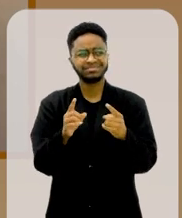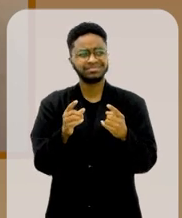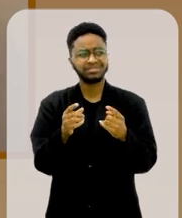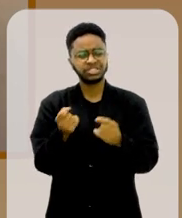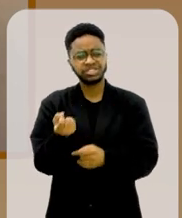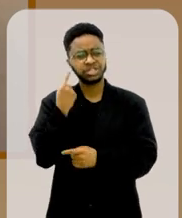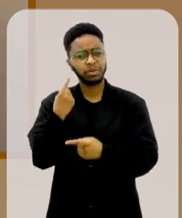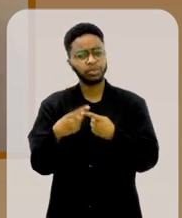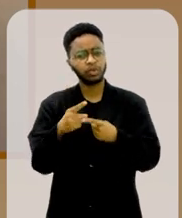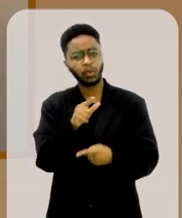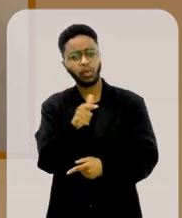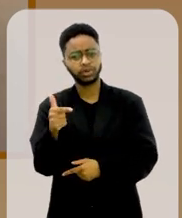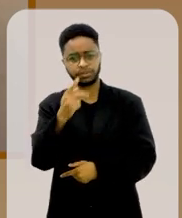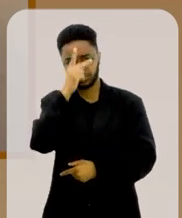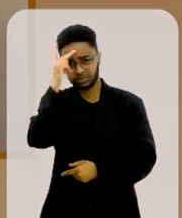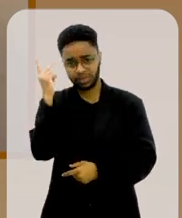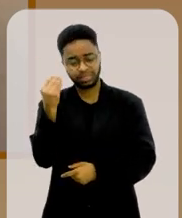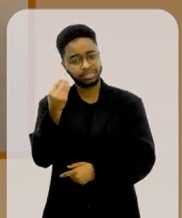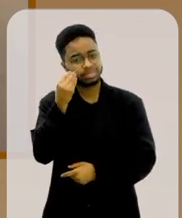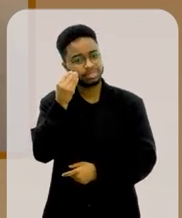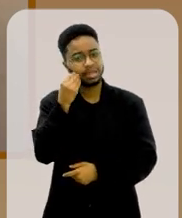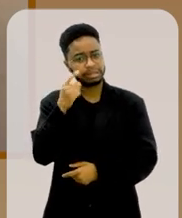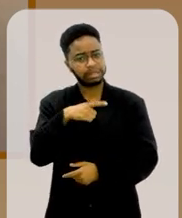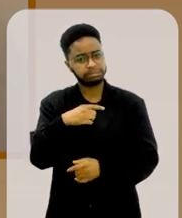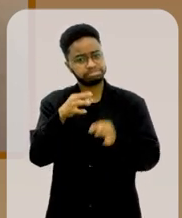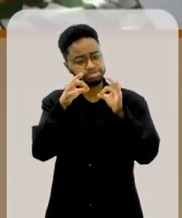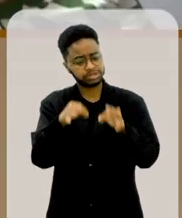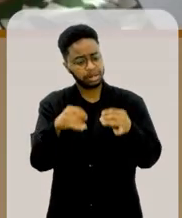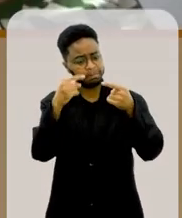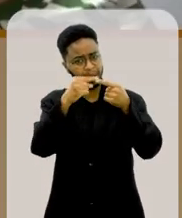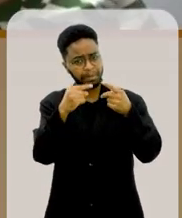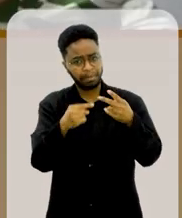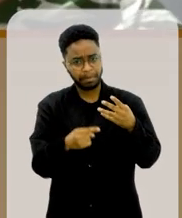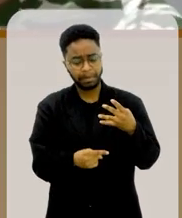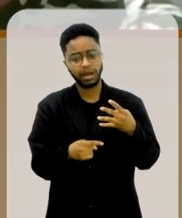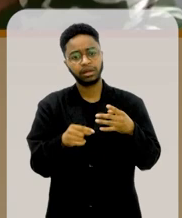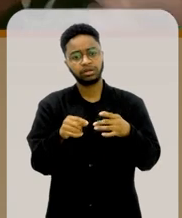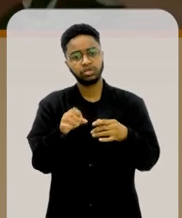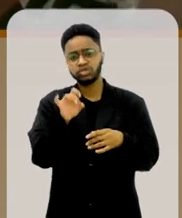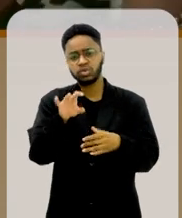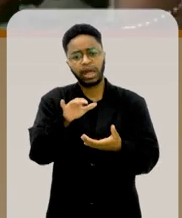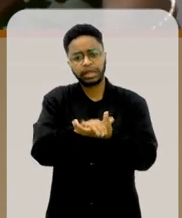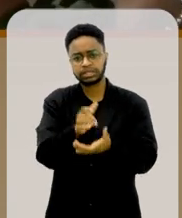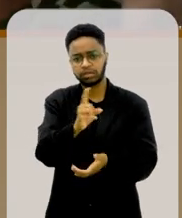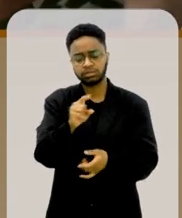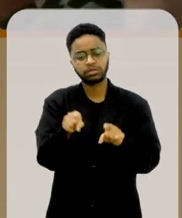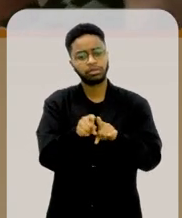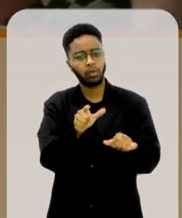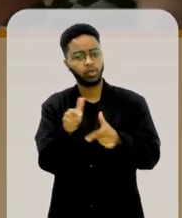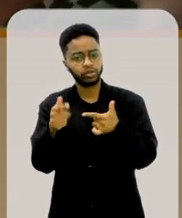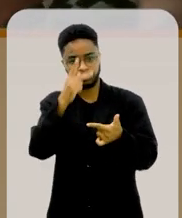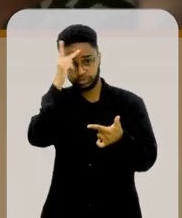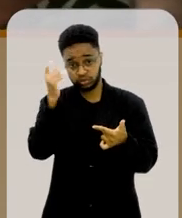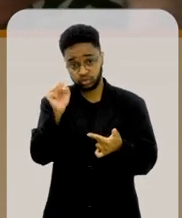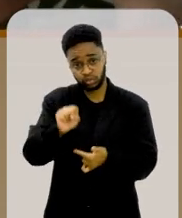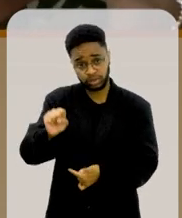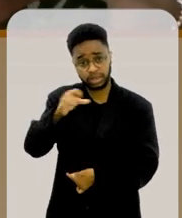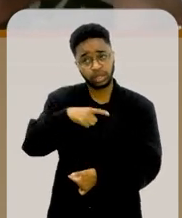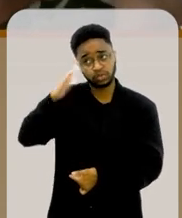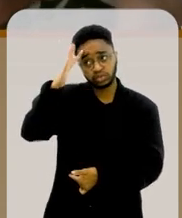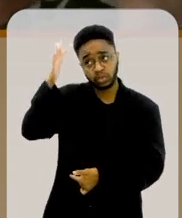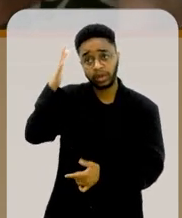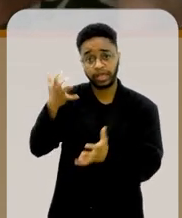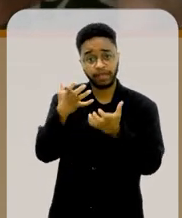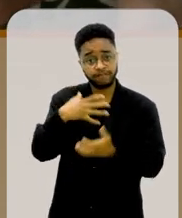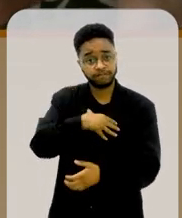impressionante que outros casais, né? Com tudo certinho e não só casais, pessoas também solteiras que têm um